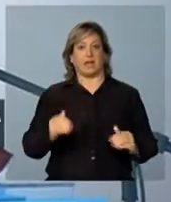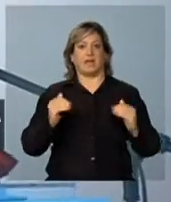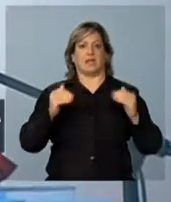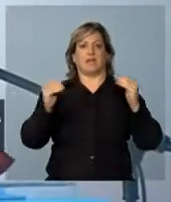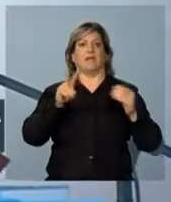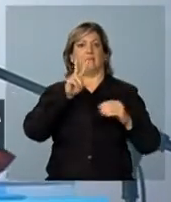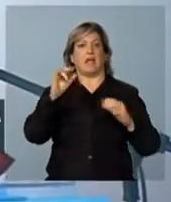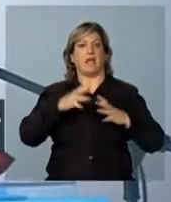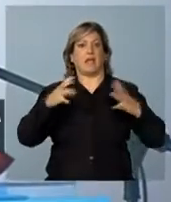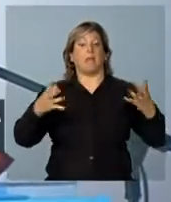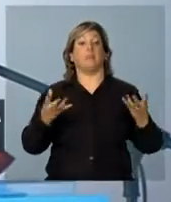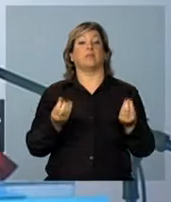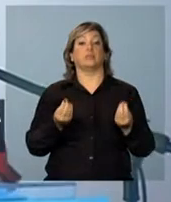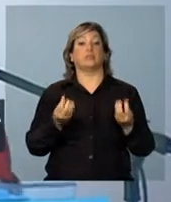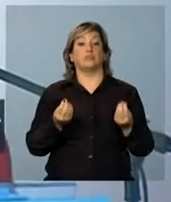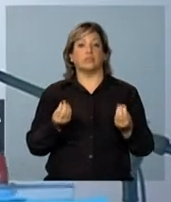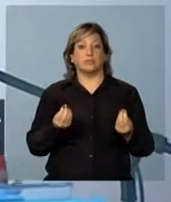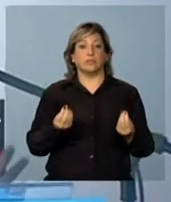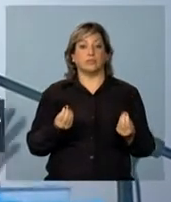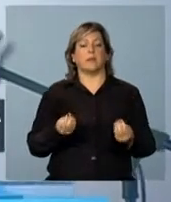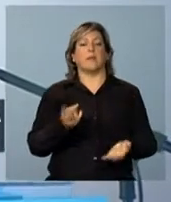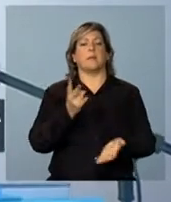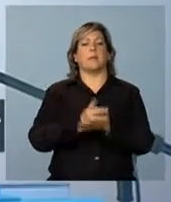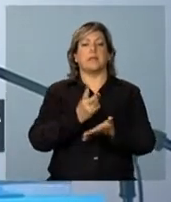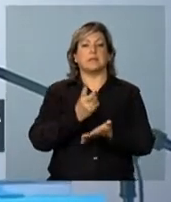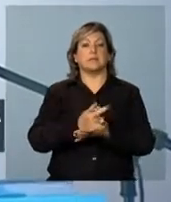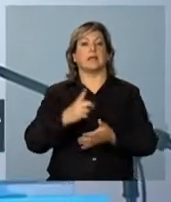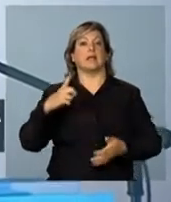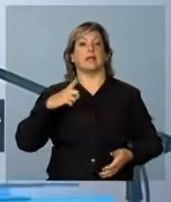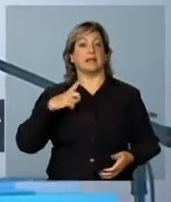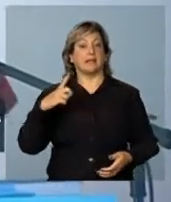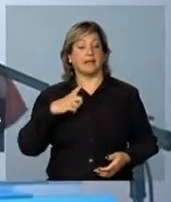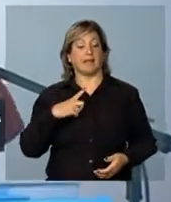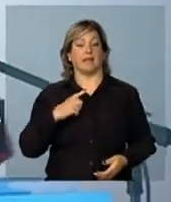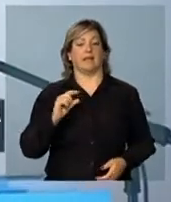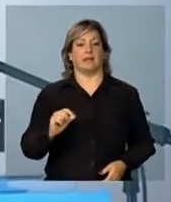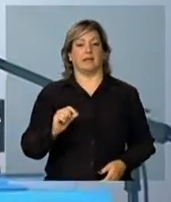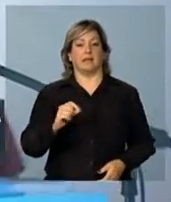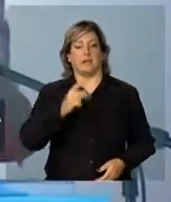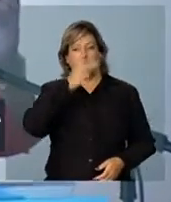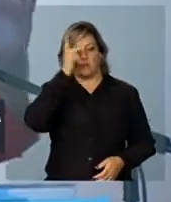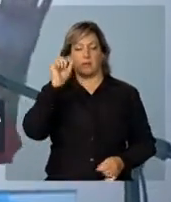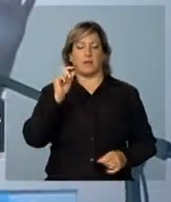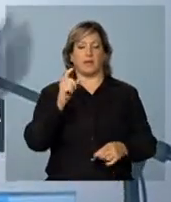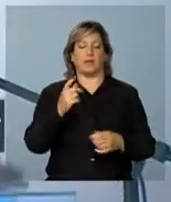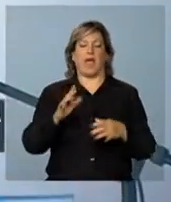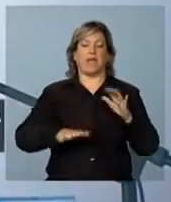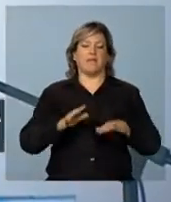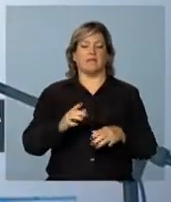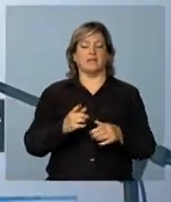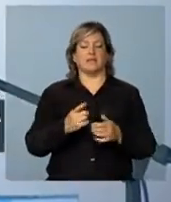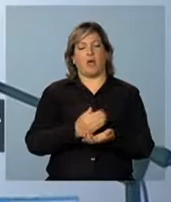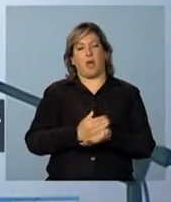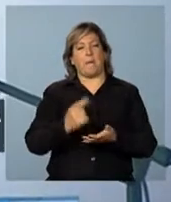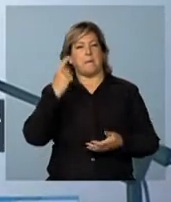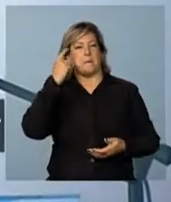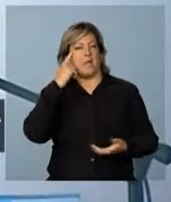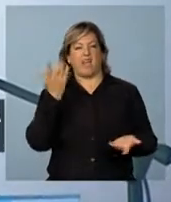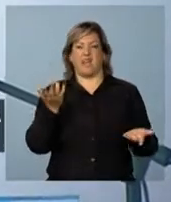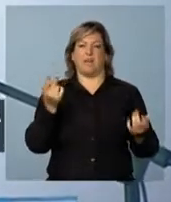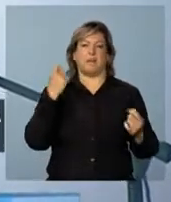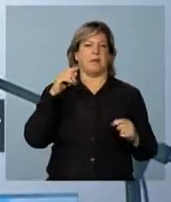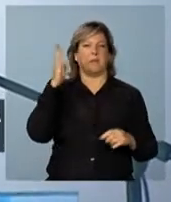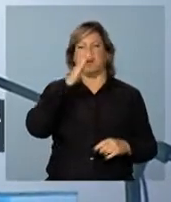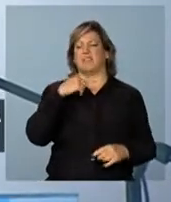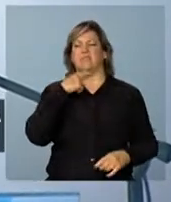vai crescer muito. Mesmo que tenha gente que, no primeiro momento, fique pessimista, fala, ah,